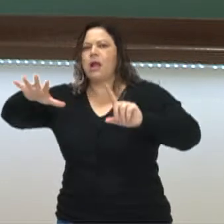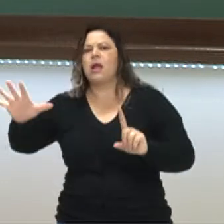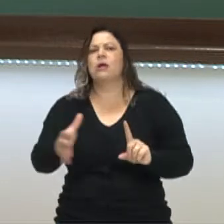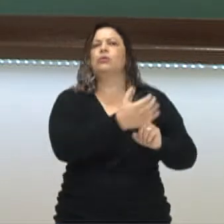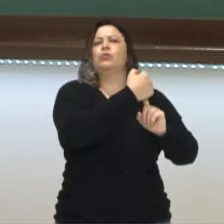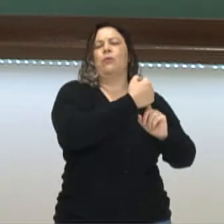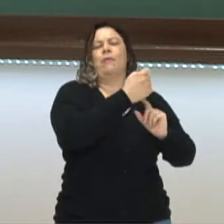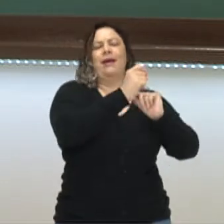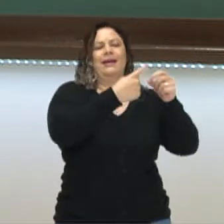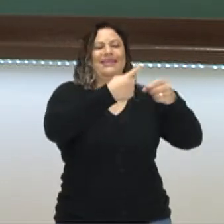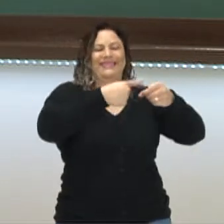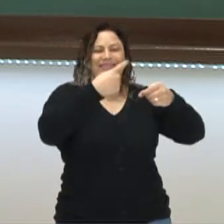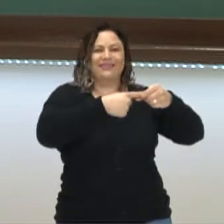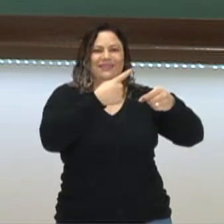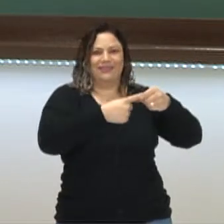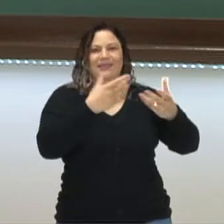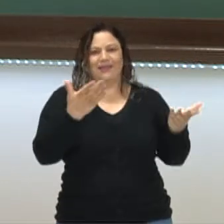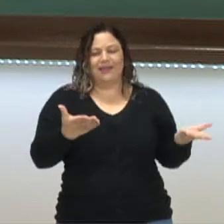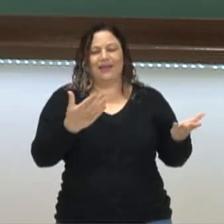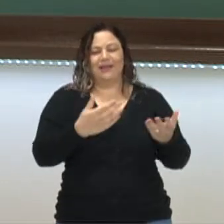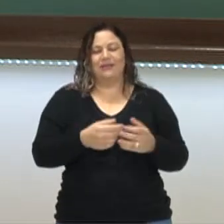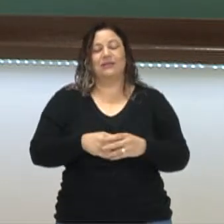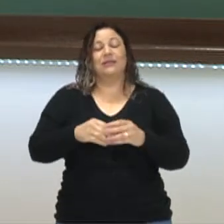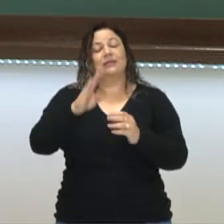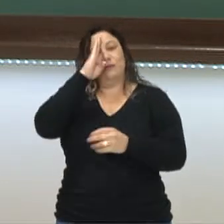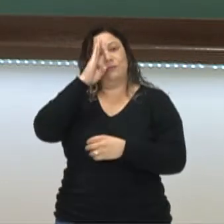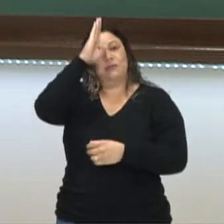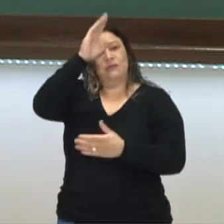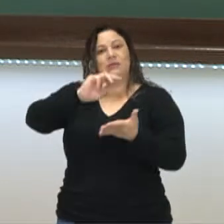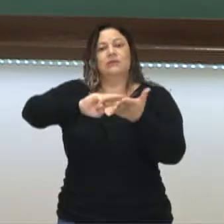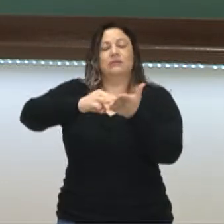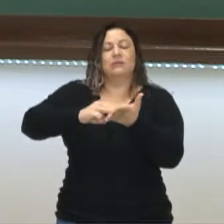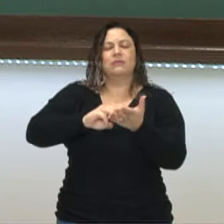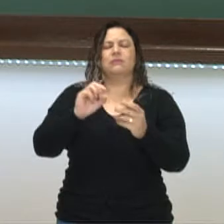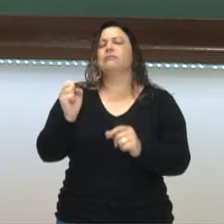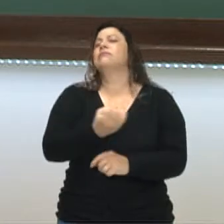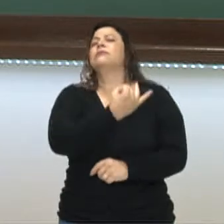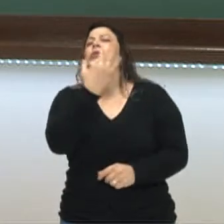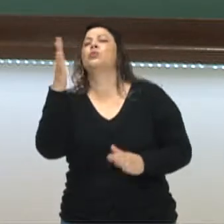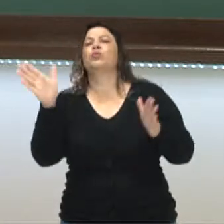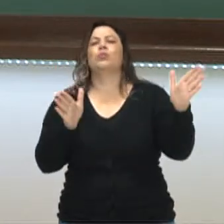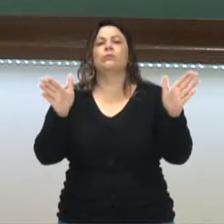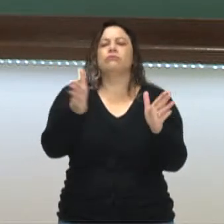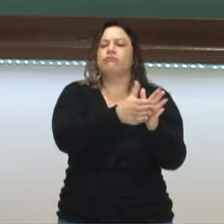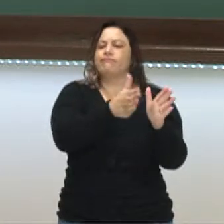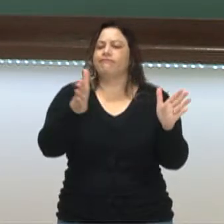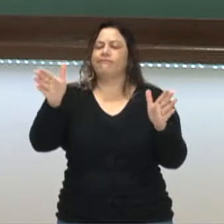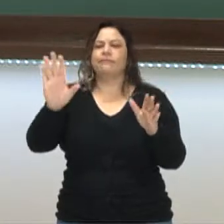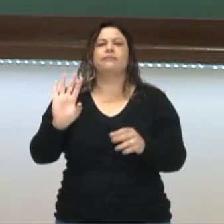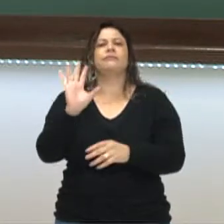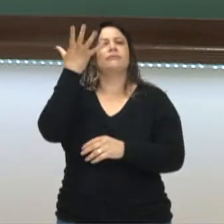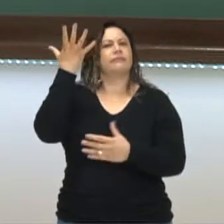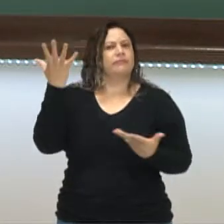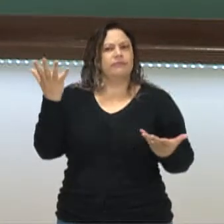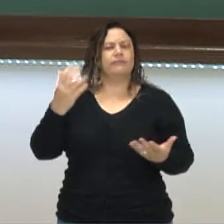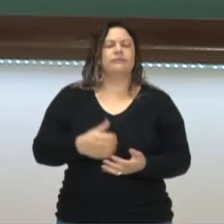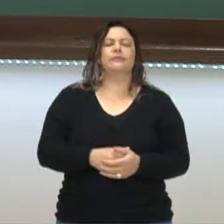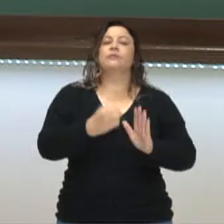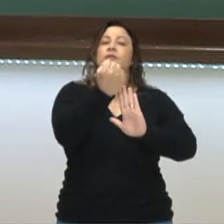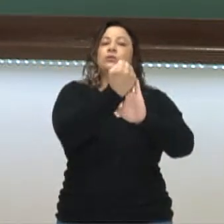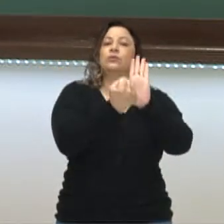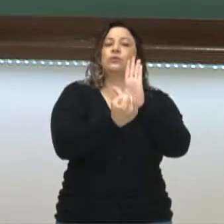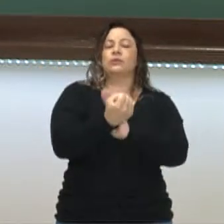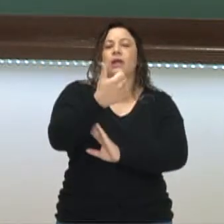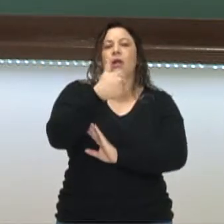motivo de acontecerem as cruzadas. Quando que elas aconteceram? Elas aconteceram entre o século